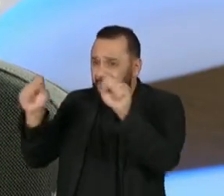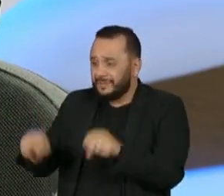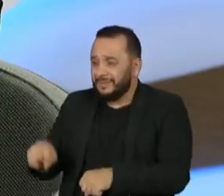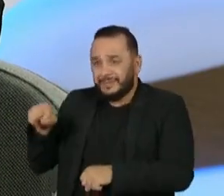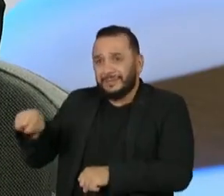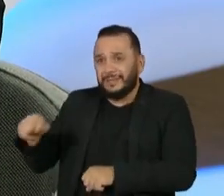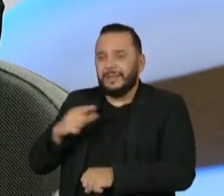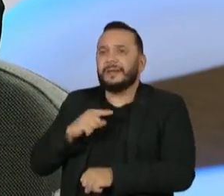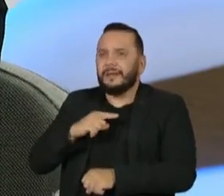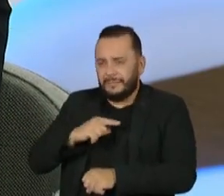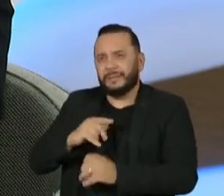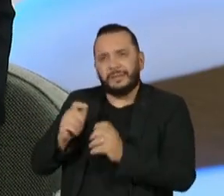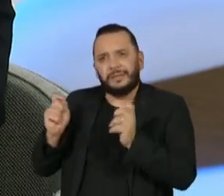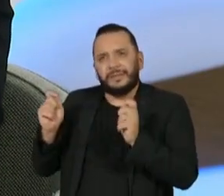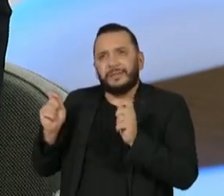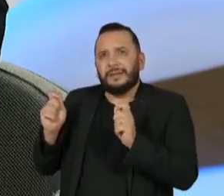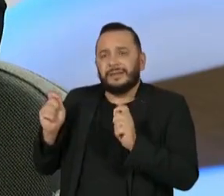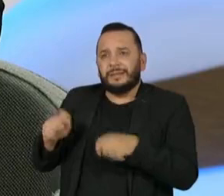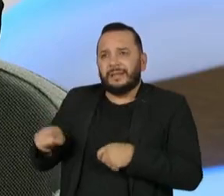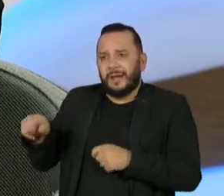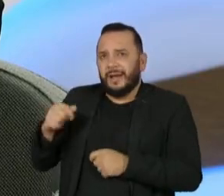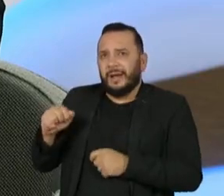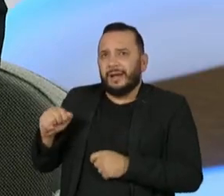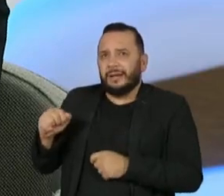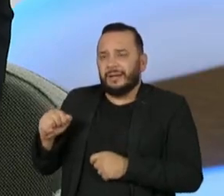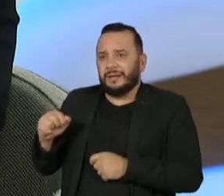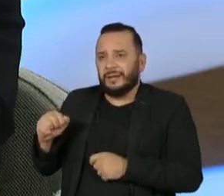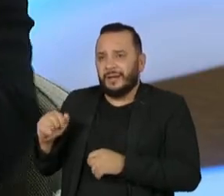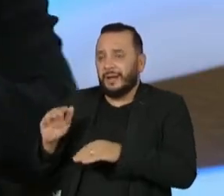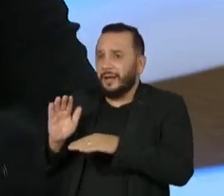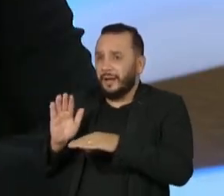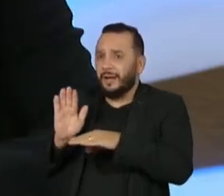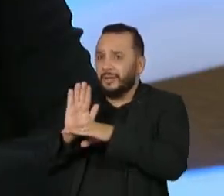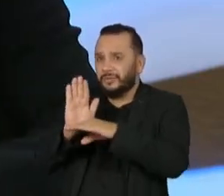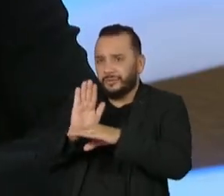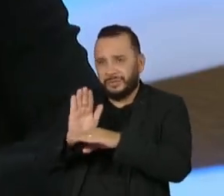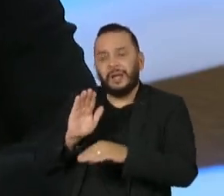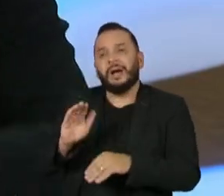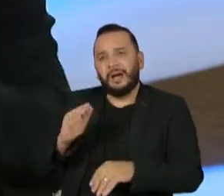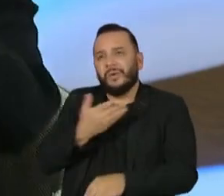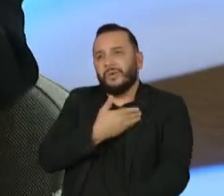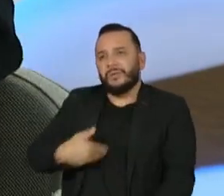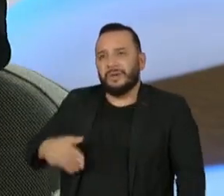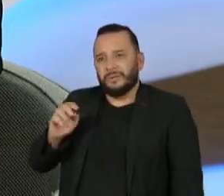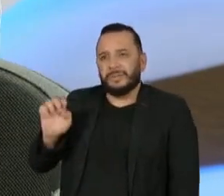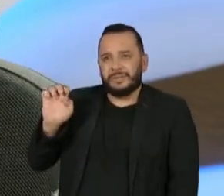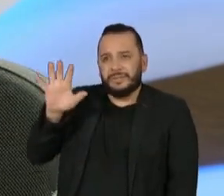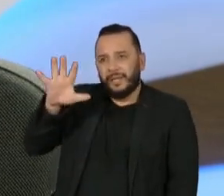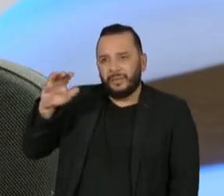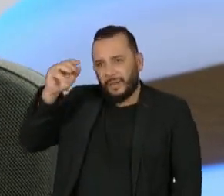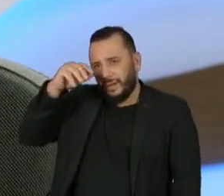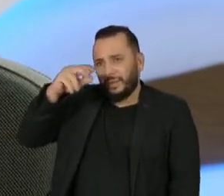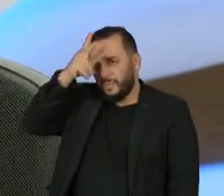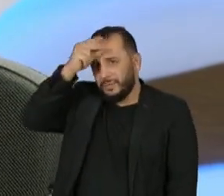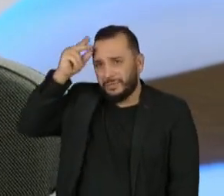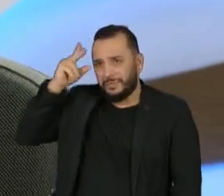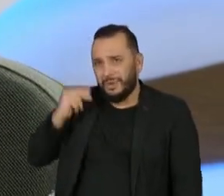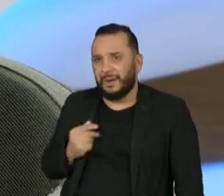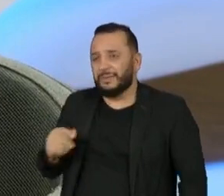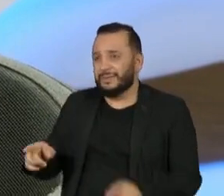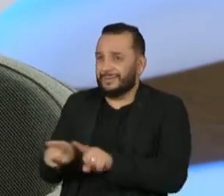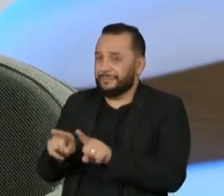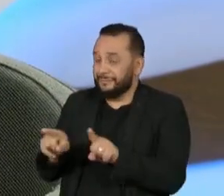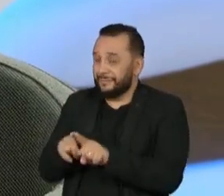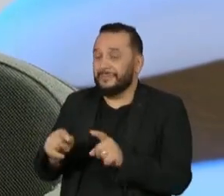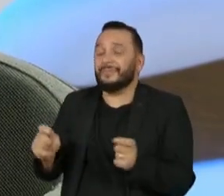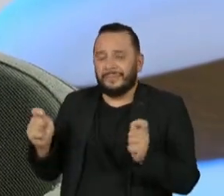integrado para servir também a máquina pública estadual e municipal. Então, ela vai facilitar e garantir não